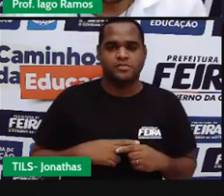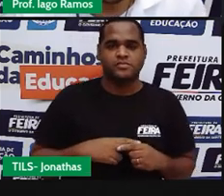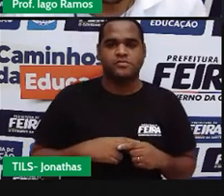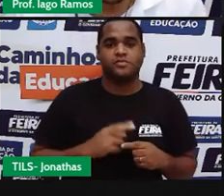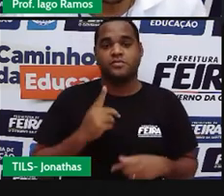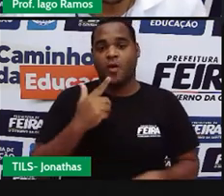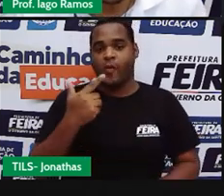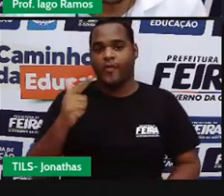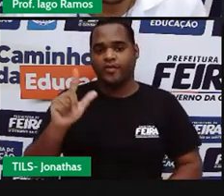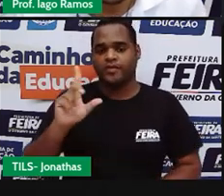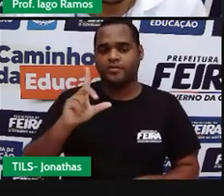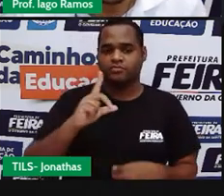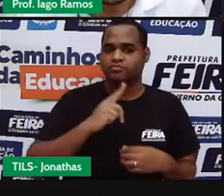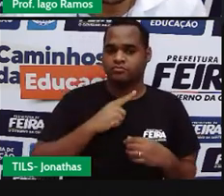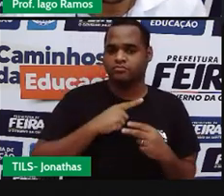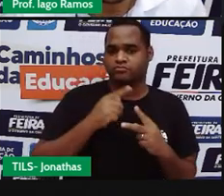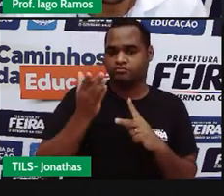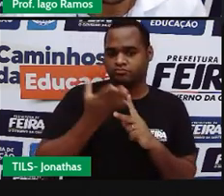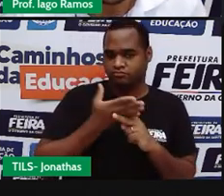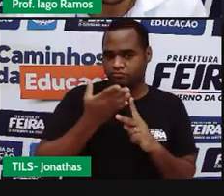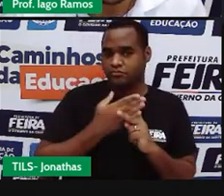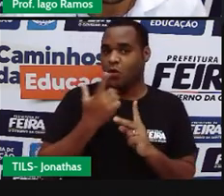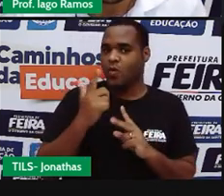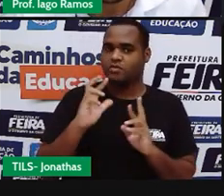Essa fatia aqui é outra.